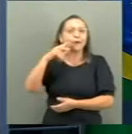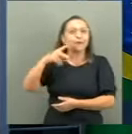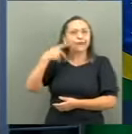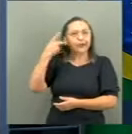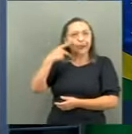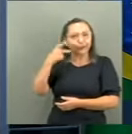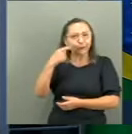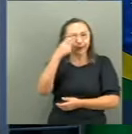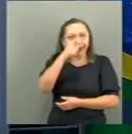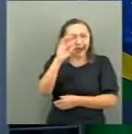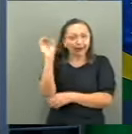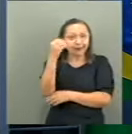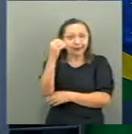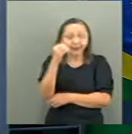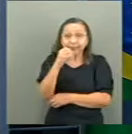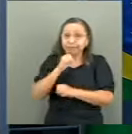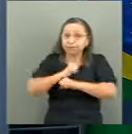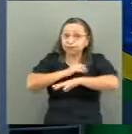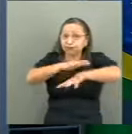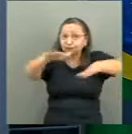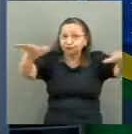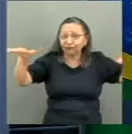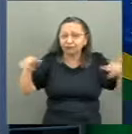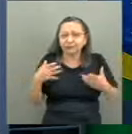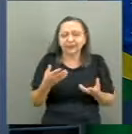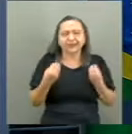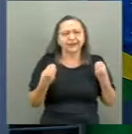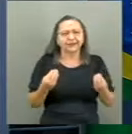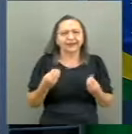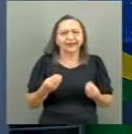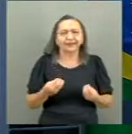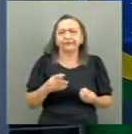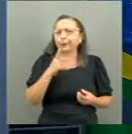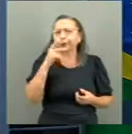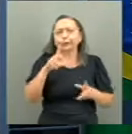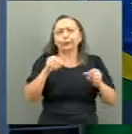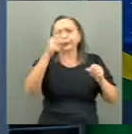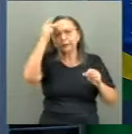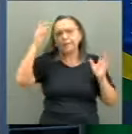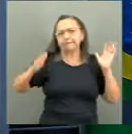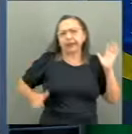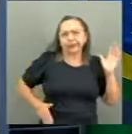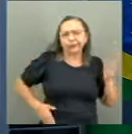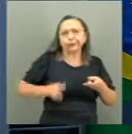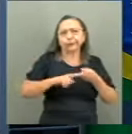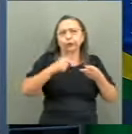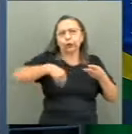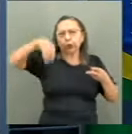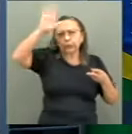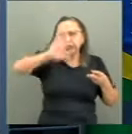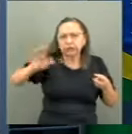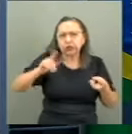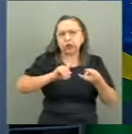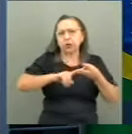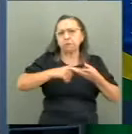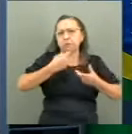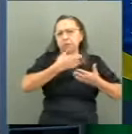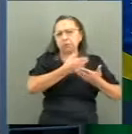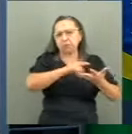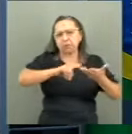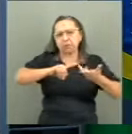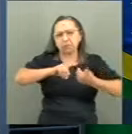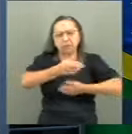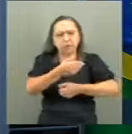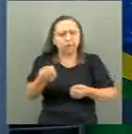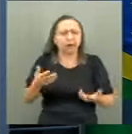depoimento, que circulou o mundo, onde ele disse que era tudo vagabundo, tudo nordestino, enfim, que não faziam nada na